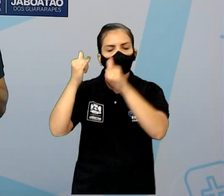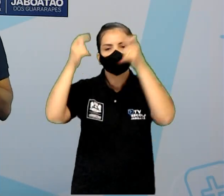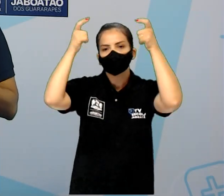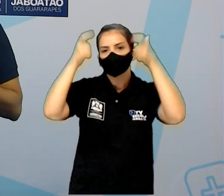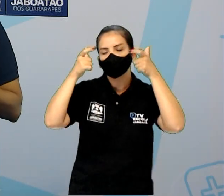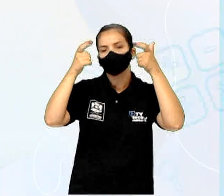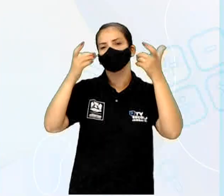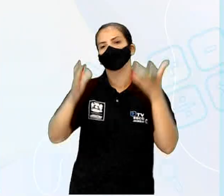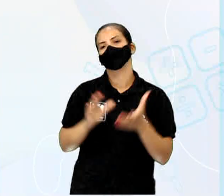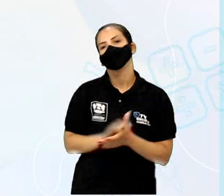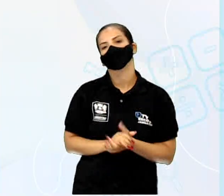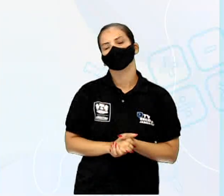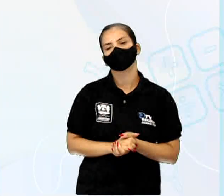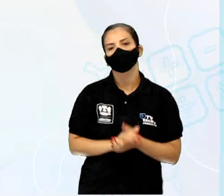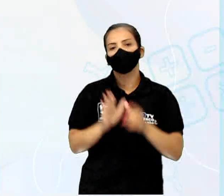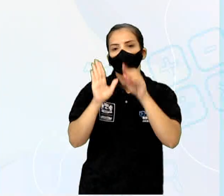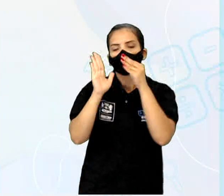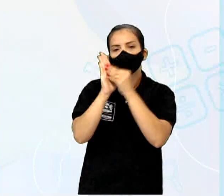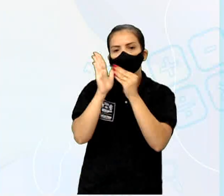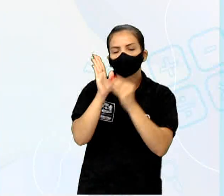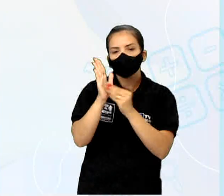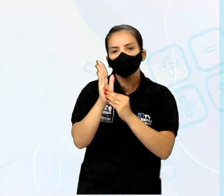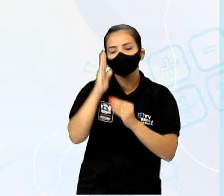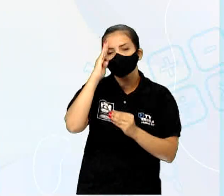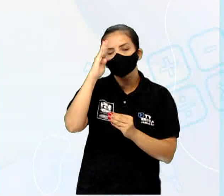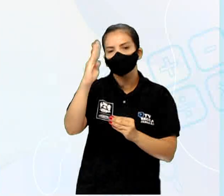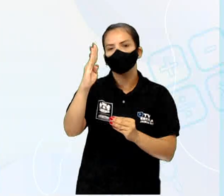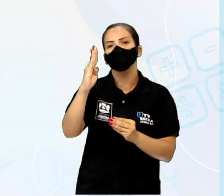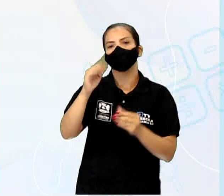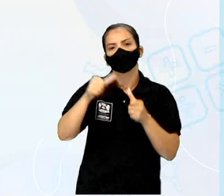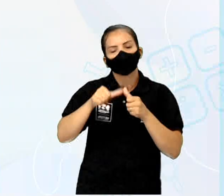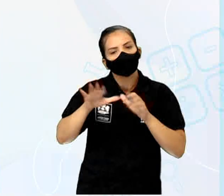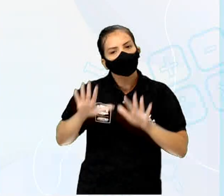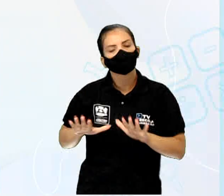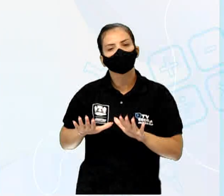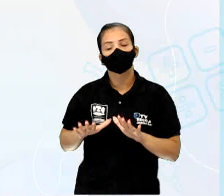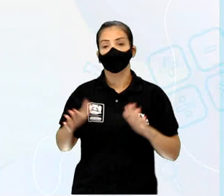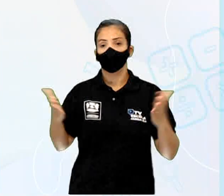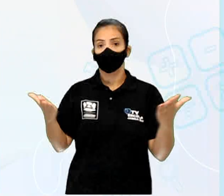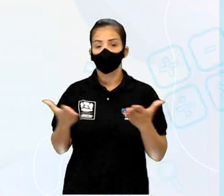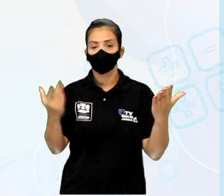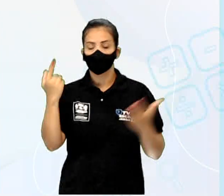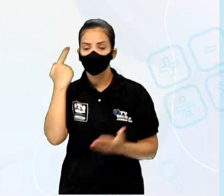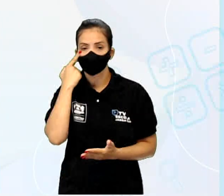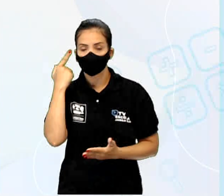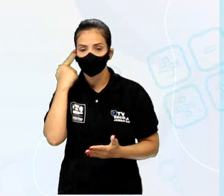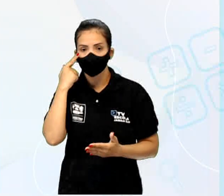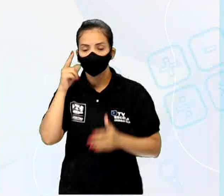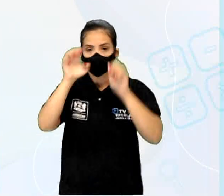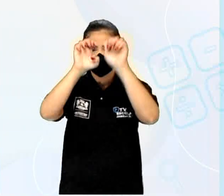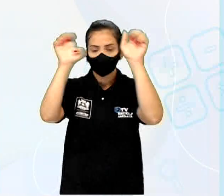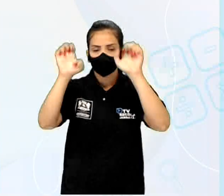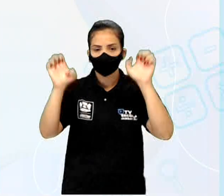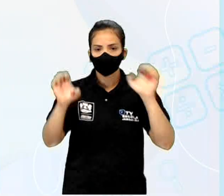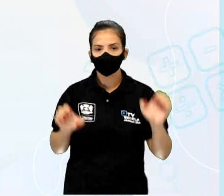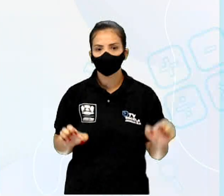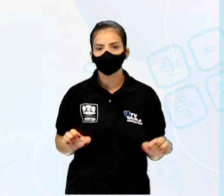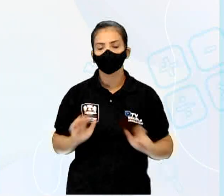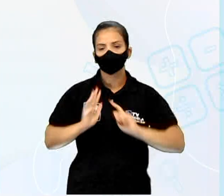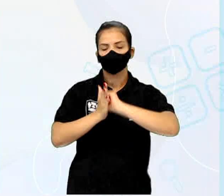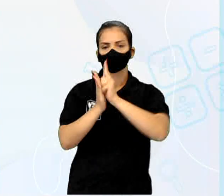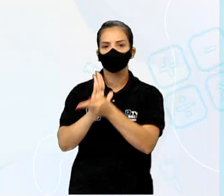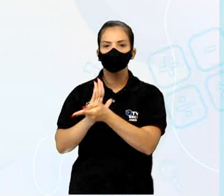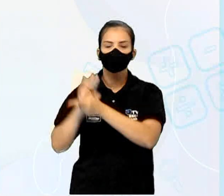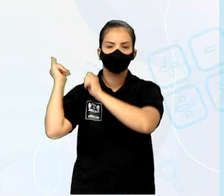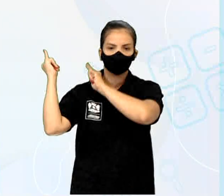Agora, vem comigo aqui. Eu quero que vocês prestem bastante atenção na estrutura do gênero lendas. Ok?